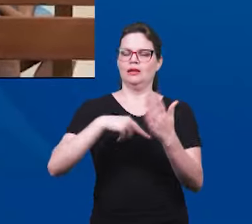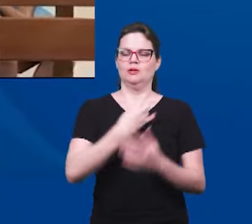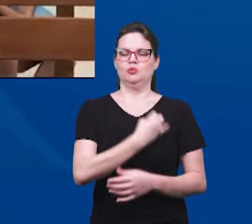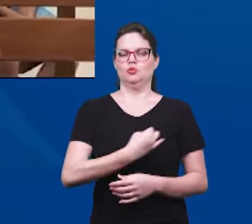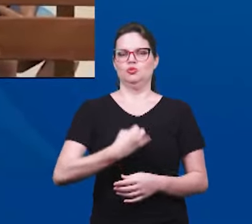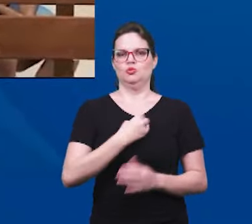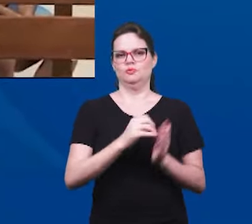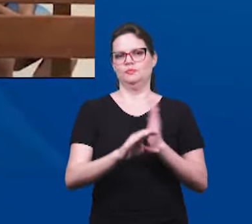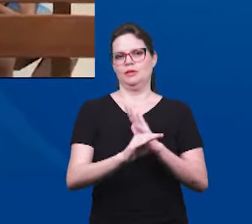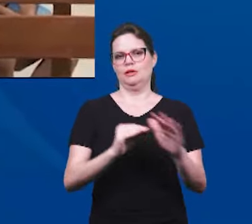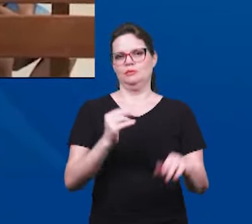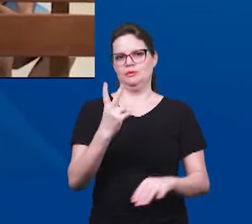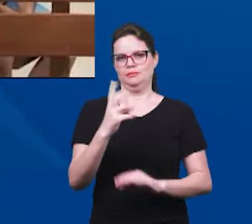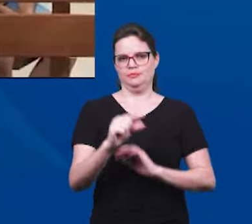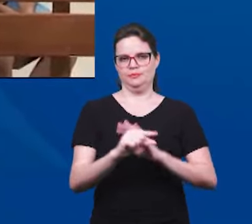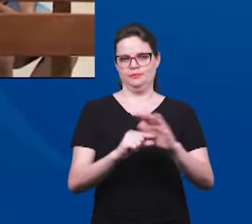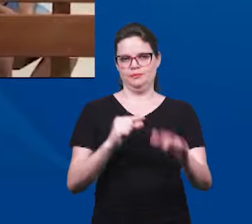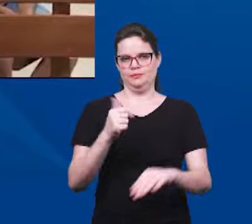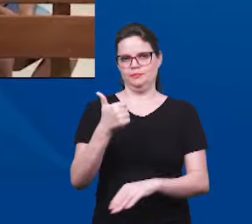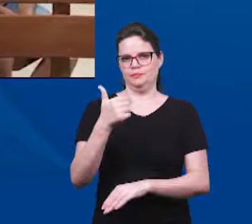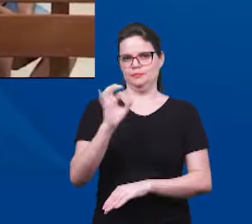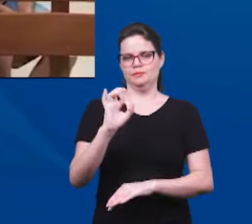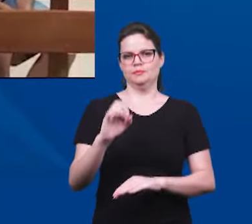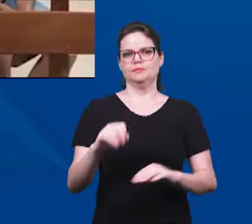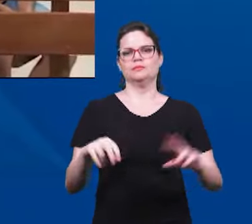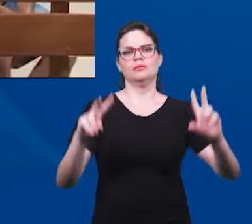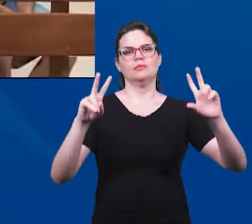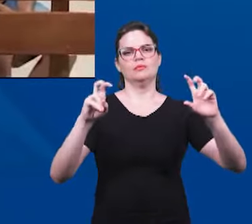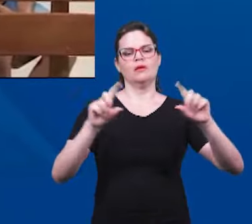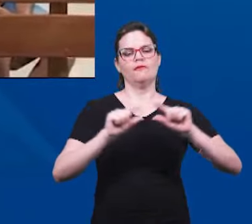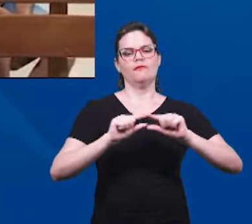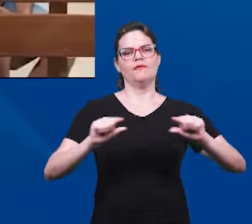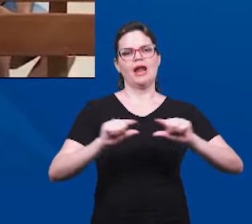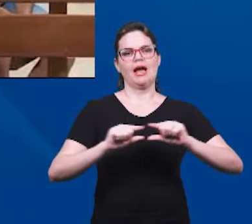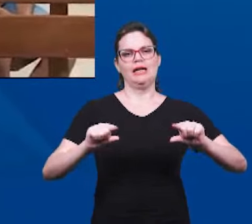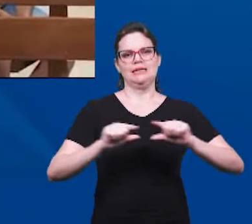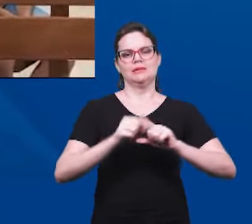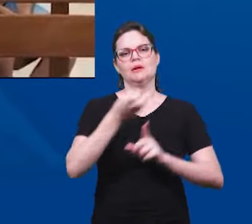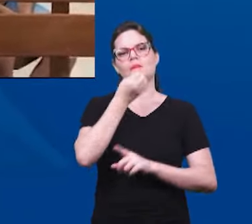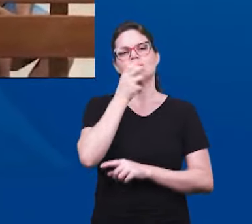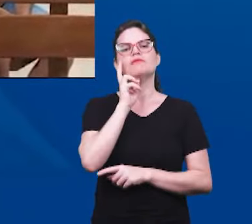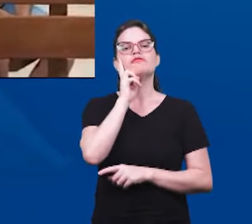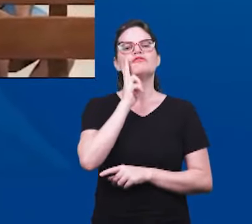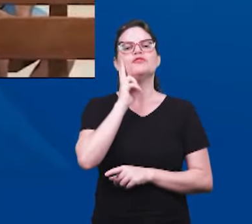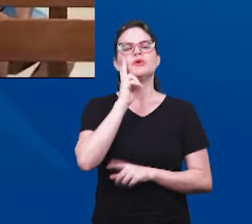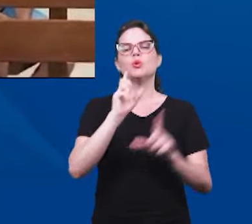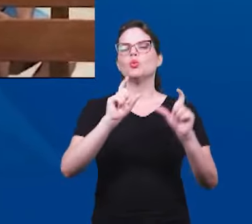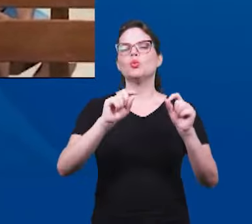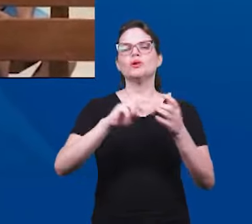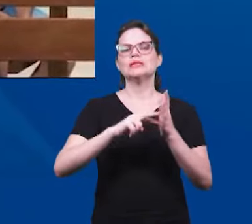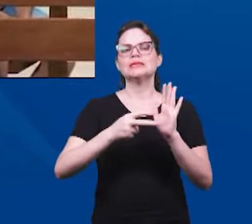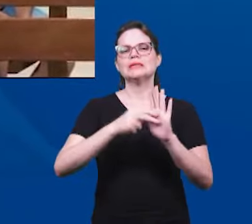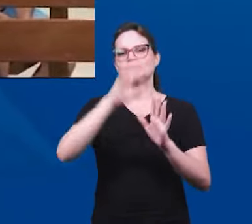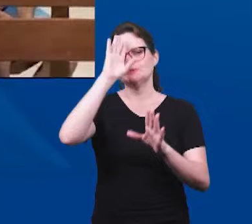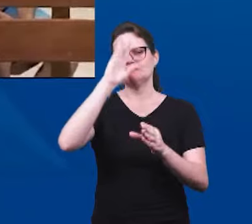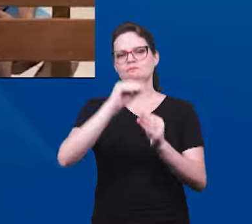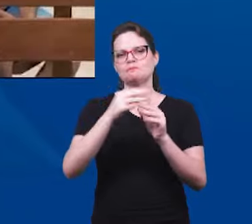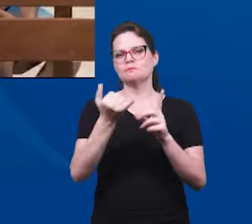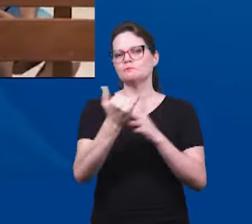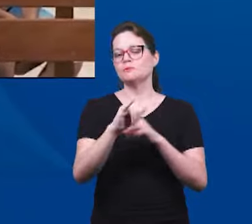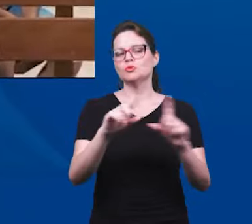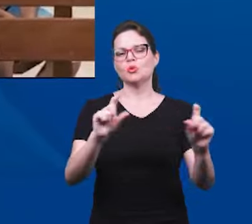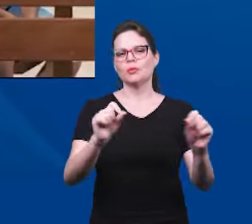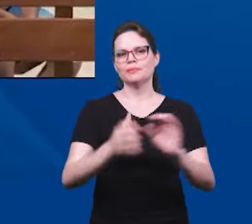João capítulo 2 verso 10 identifique profeticamente o significado da expressão o bom